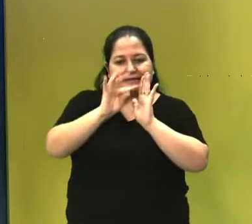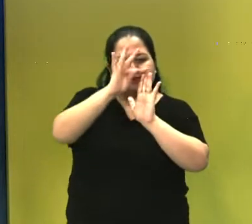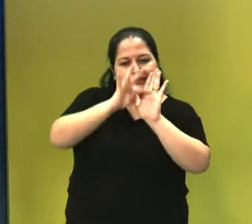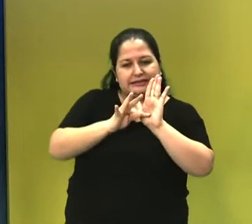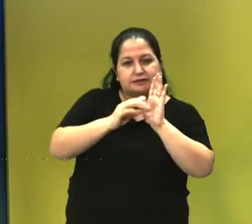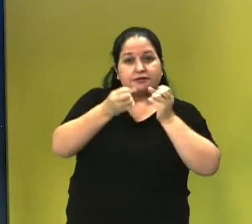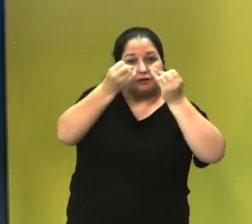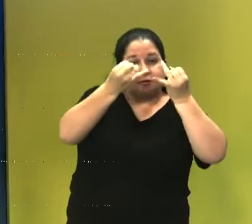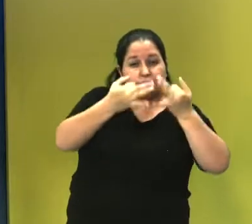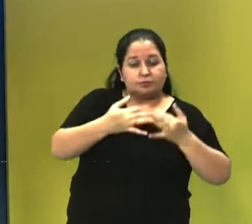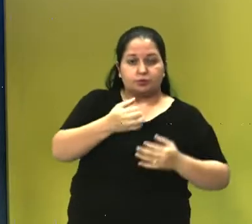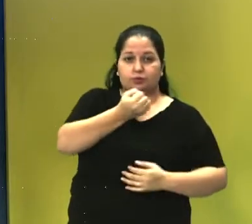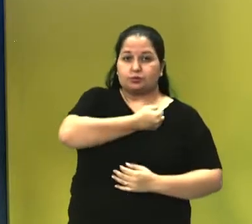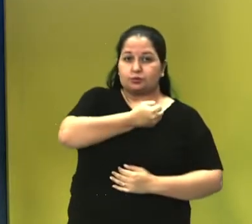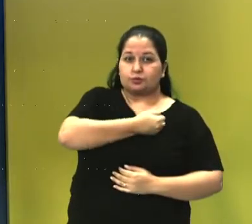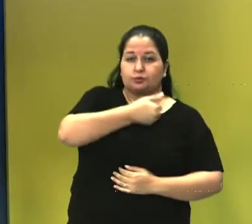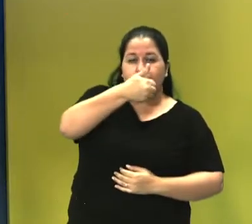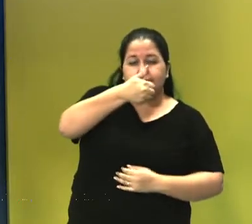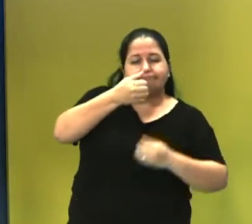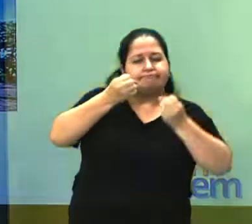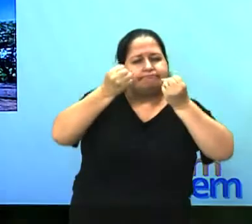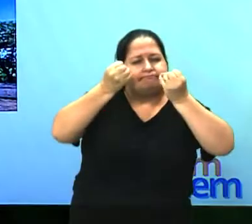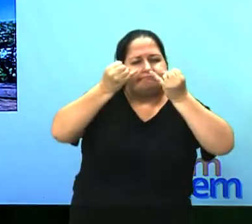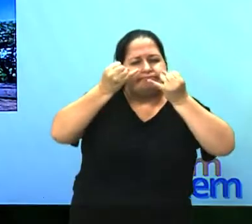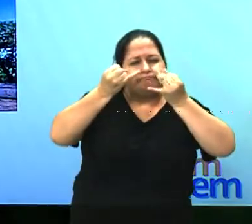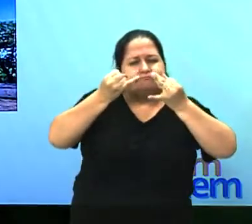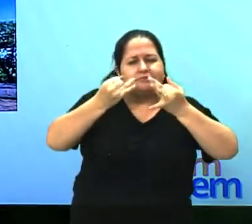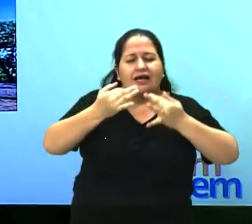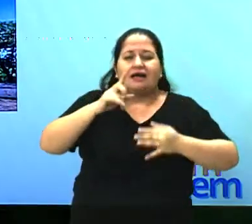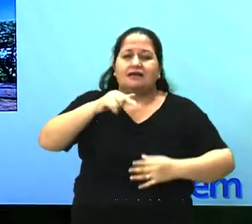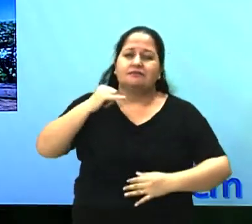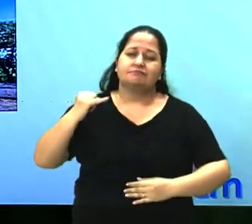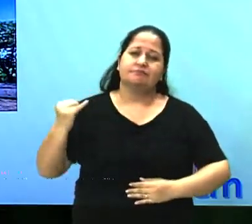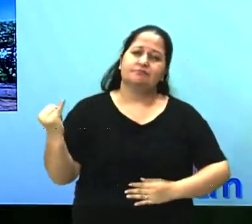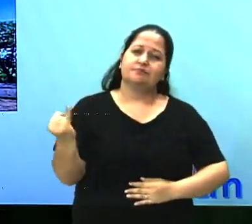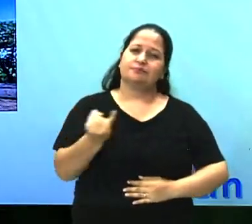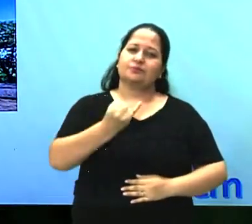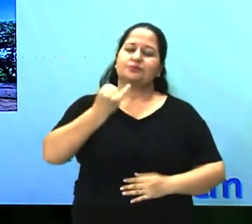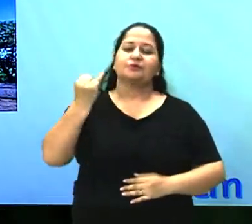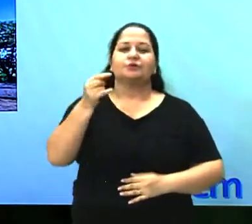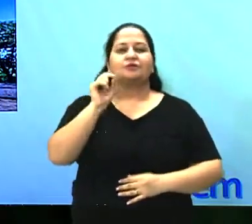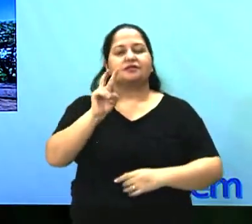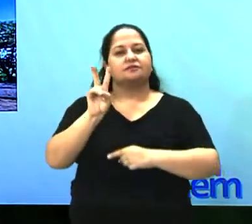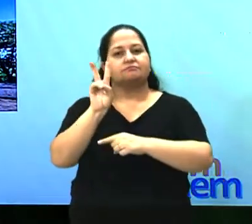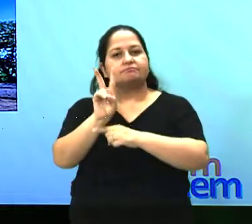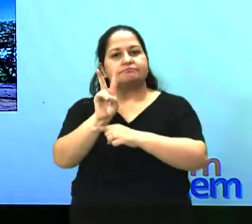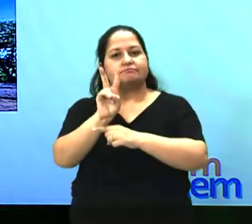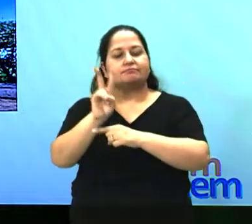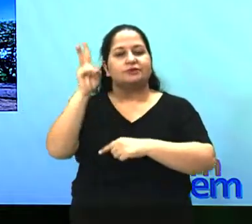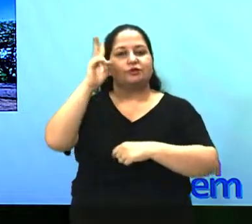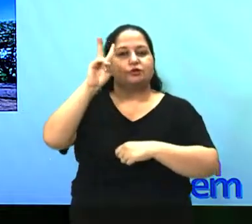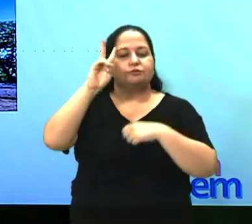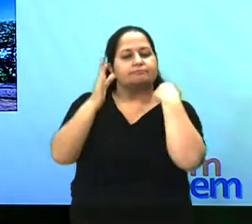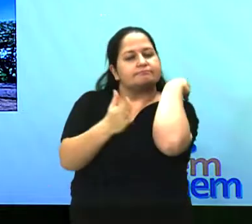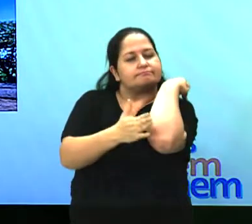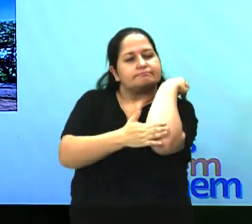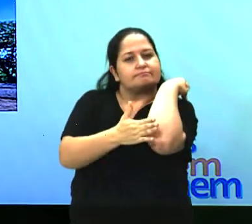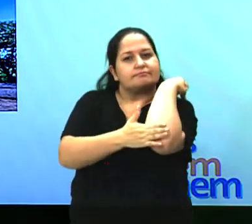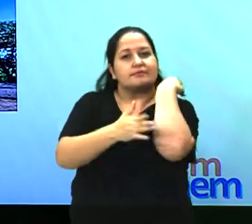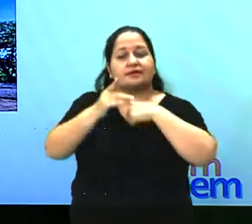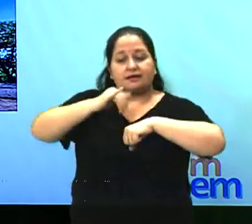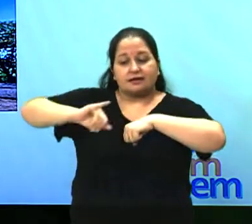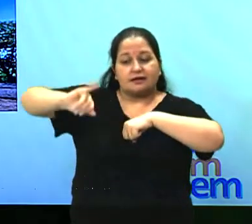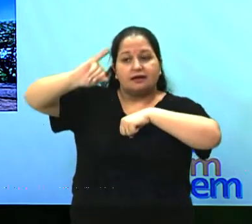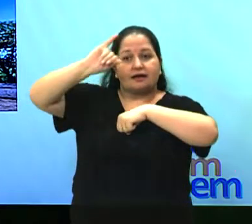questão do Enem. Olha o quanto a coisa ainda é preservada da nossa primeira capital, a capital